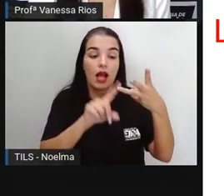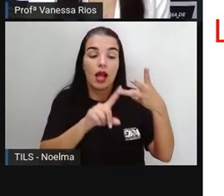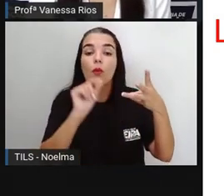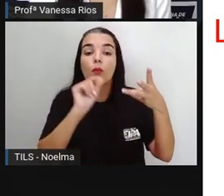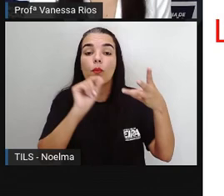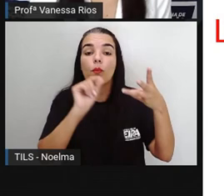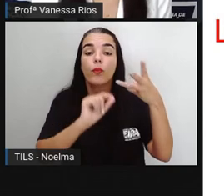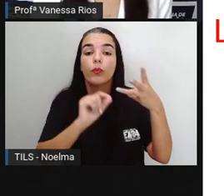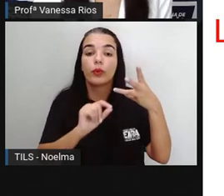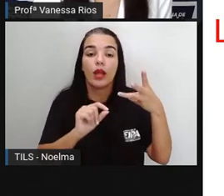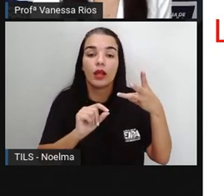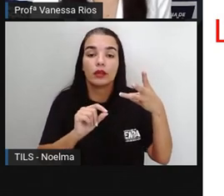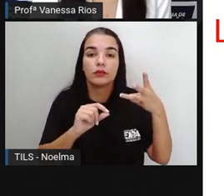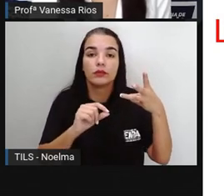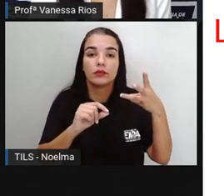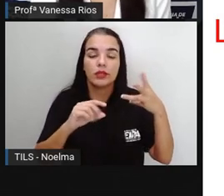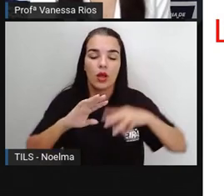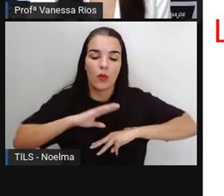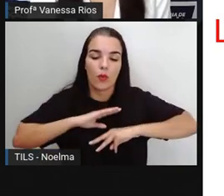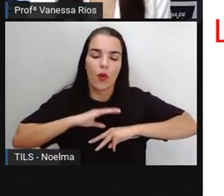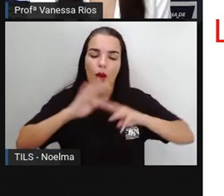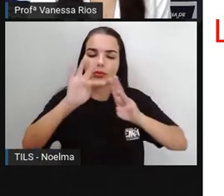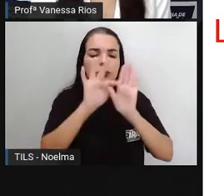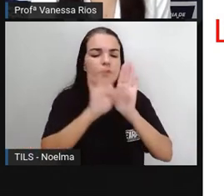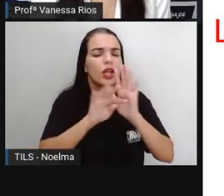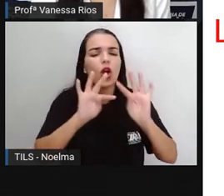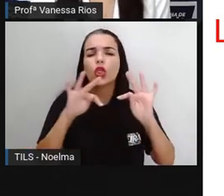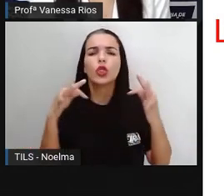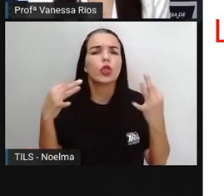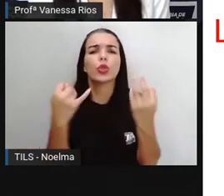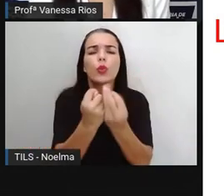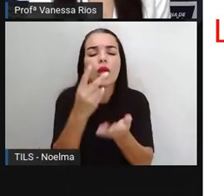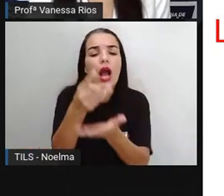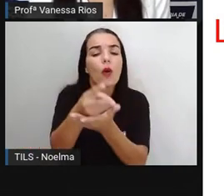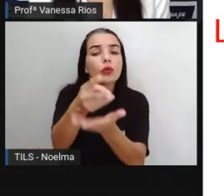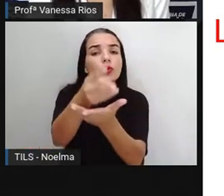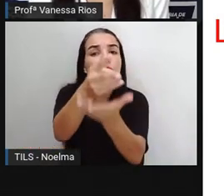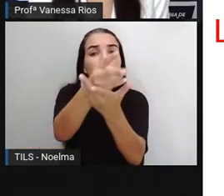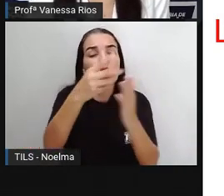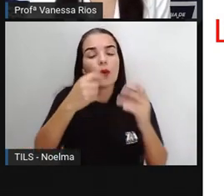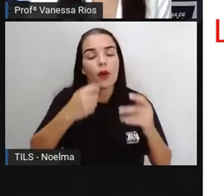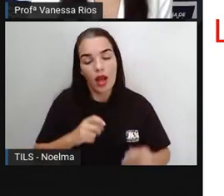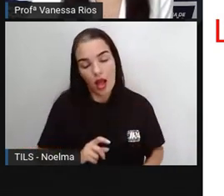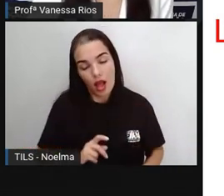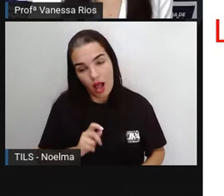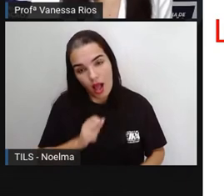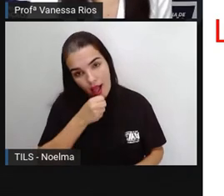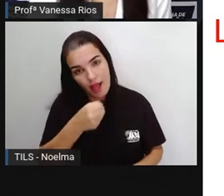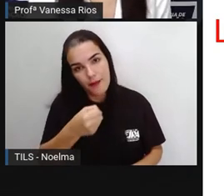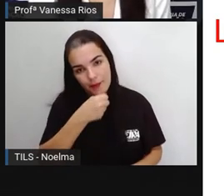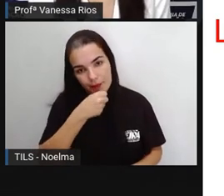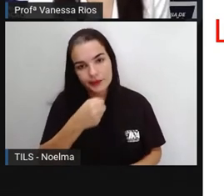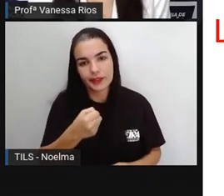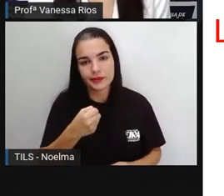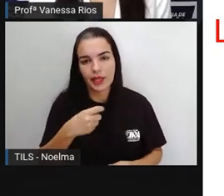do texto, que corresponde a toda a continuidade após o lead. E aí vai incluir